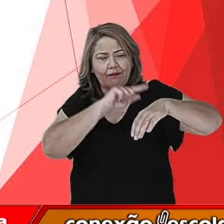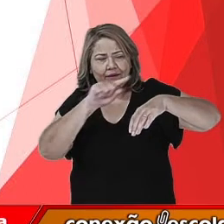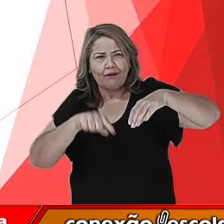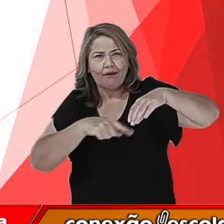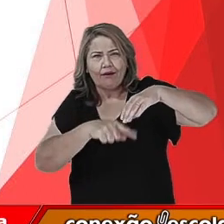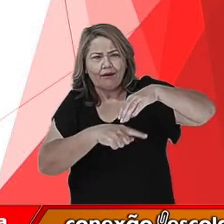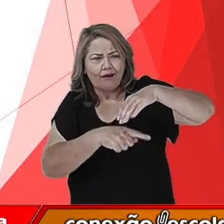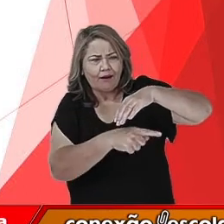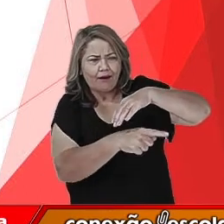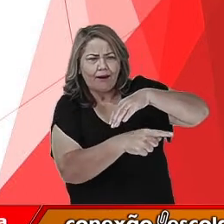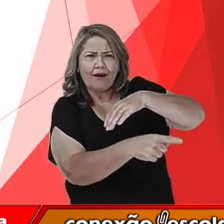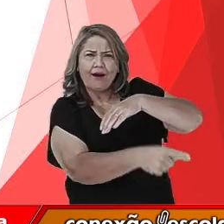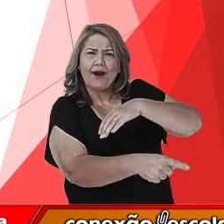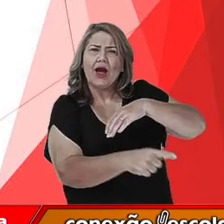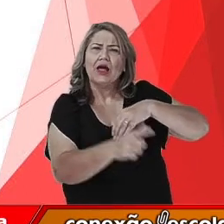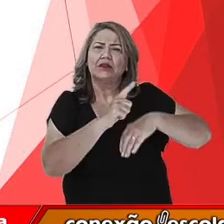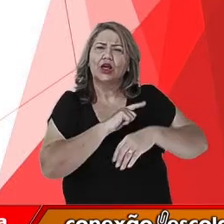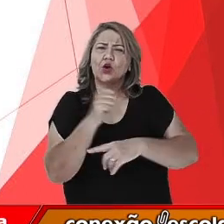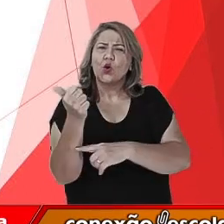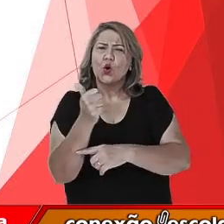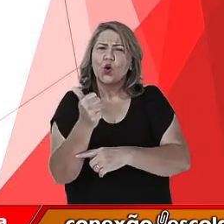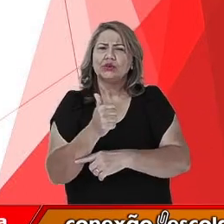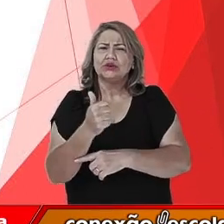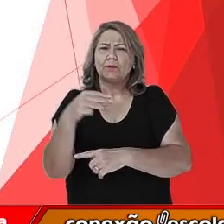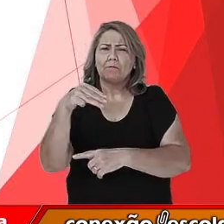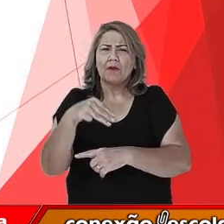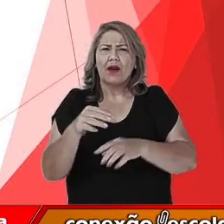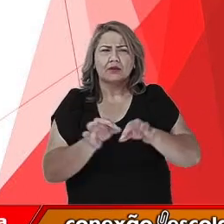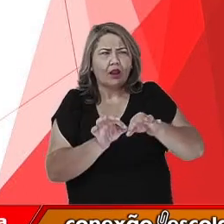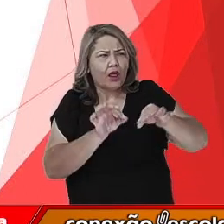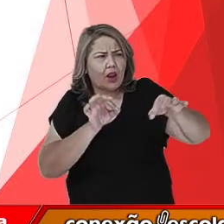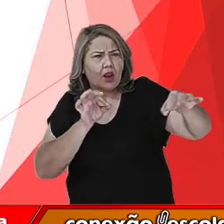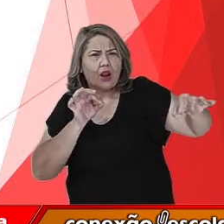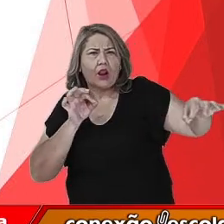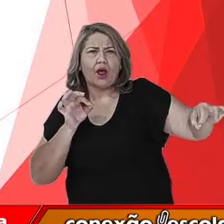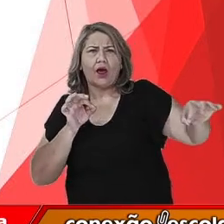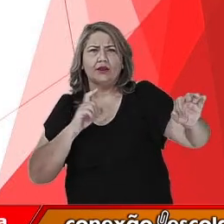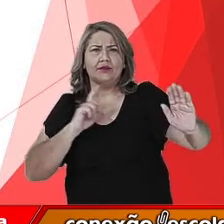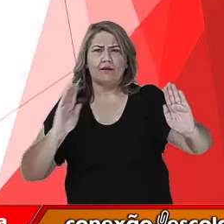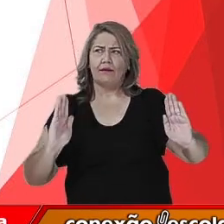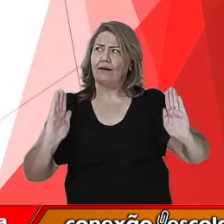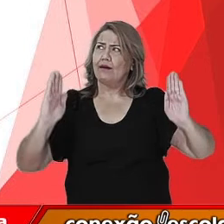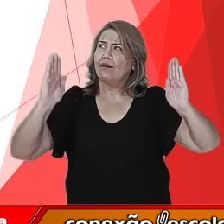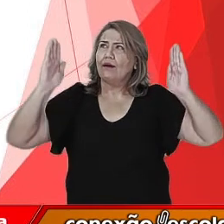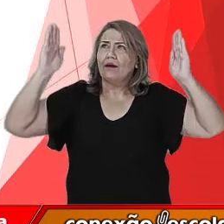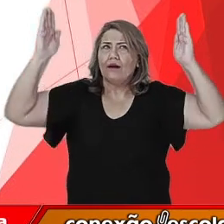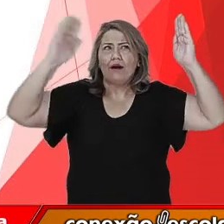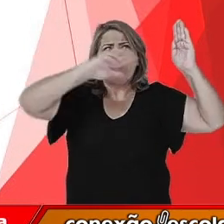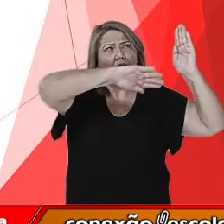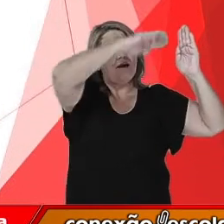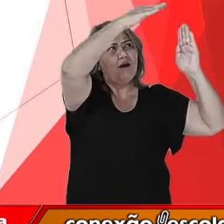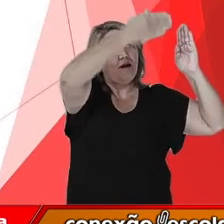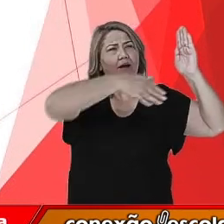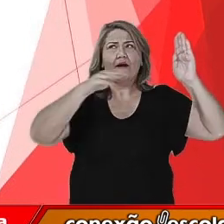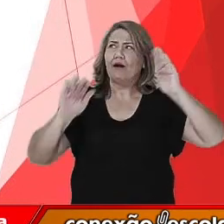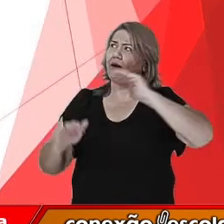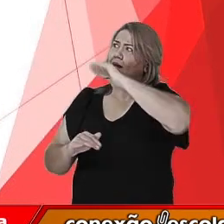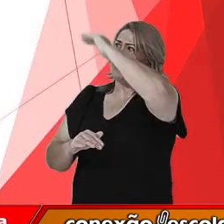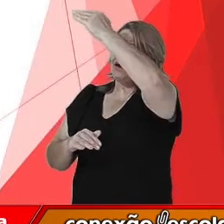11 metros de largura, cercados por barrancos que variam de 1 a 4 metros, conectados por estradas.